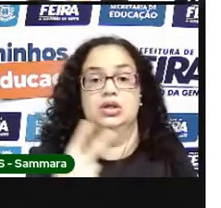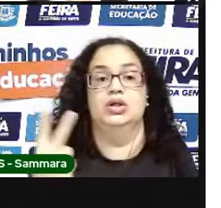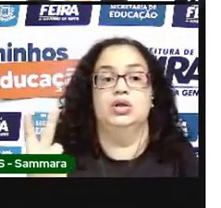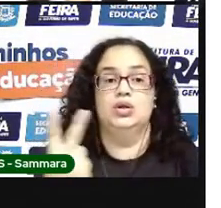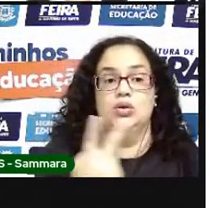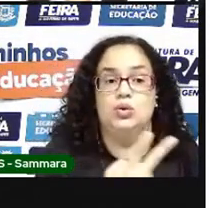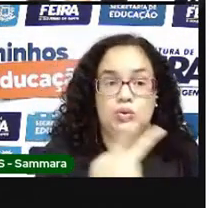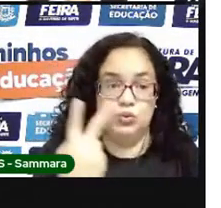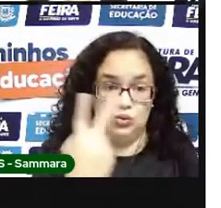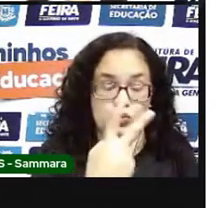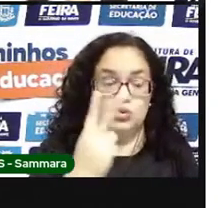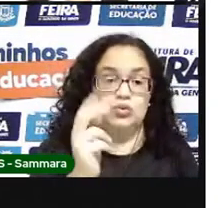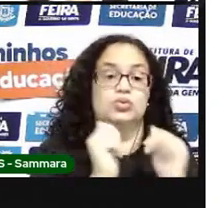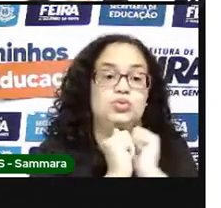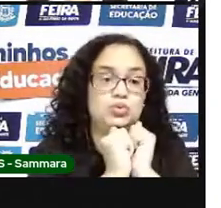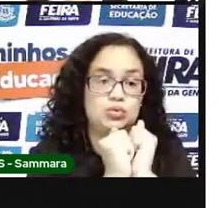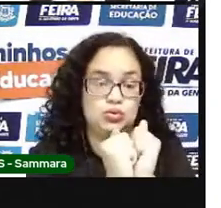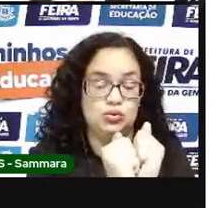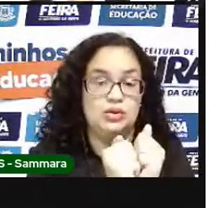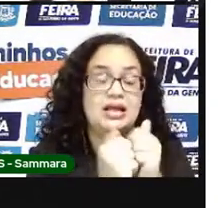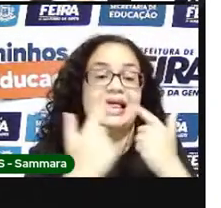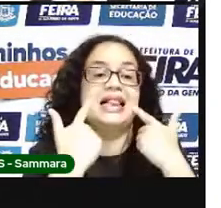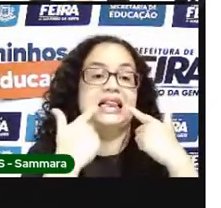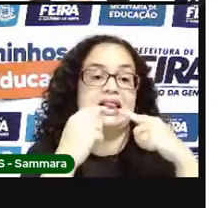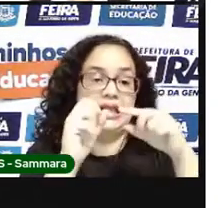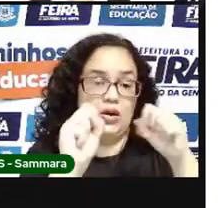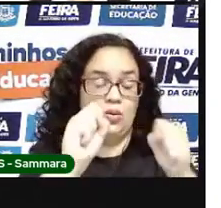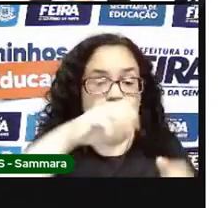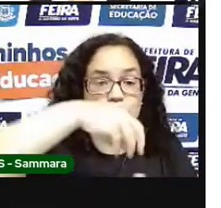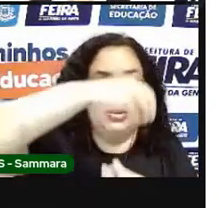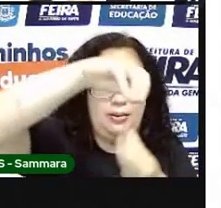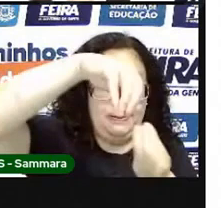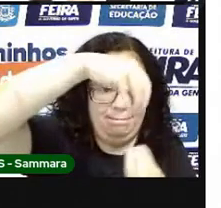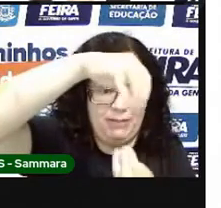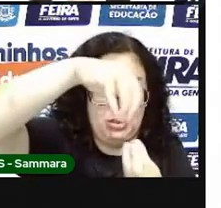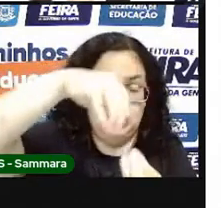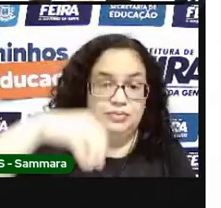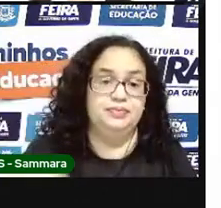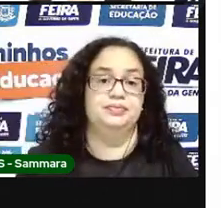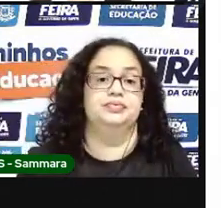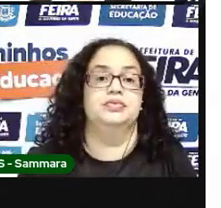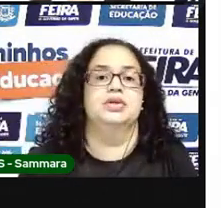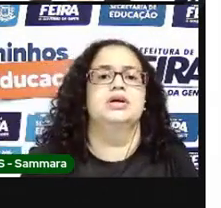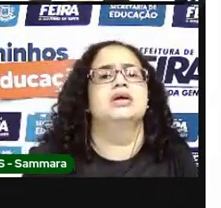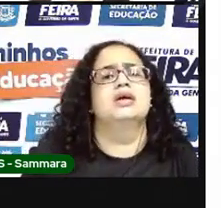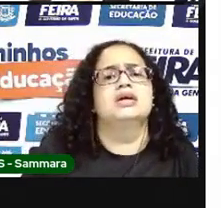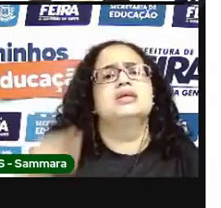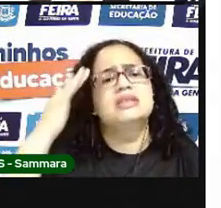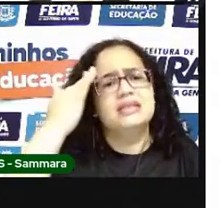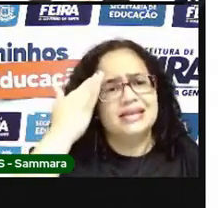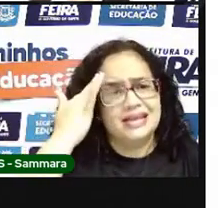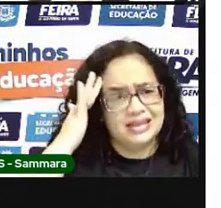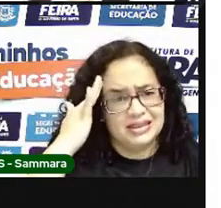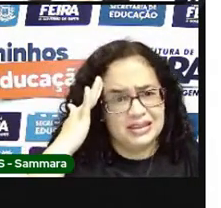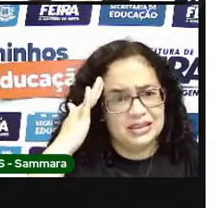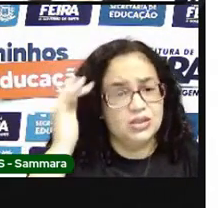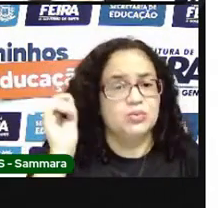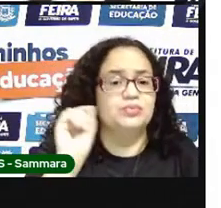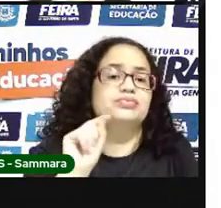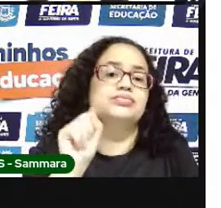juntos, nós temos uma linguagem mista. Vamos ver se você compreendeu?